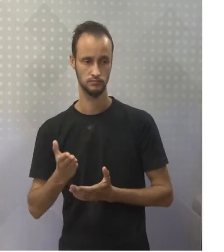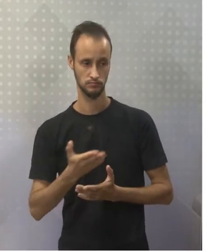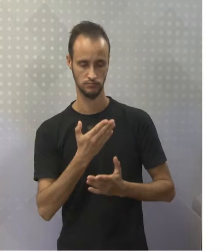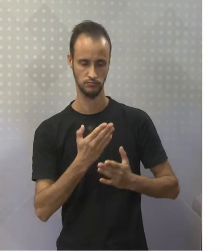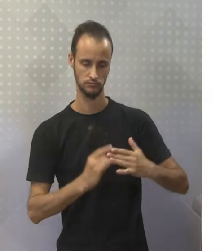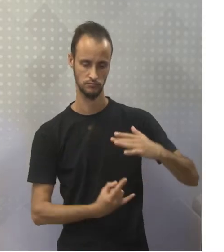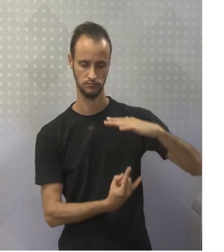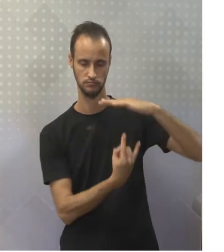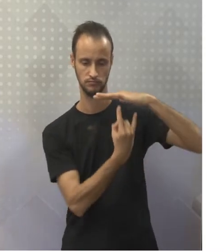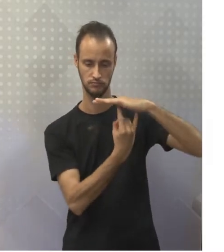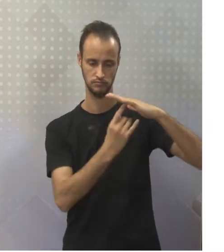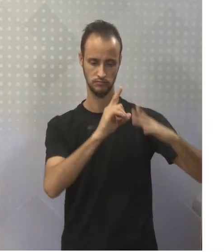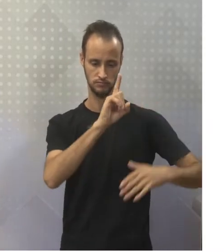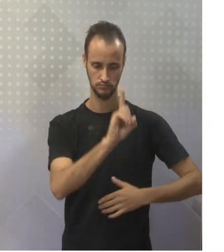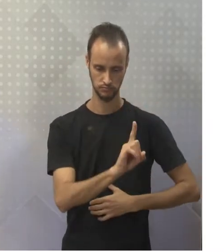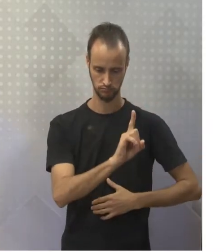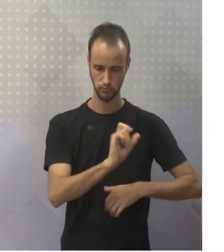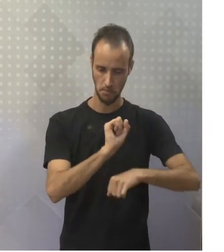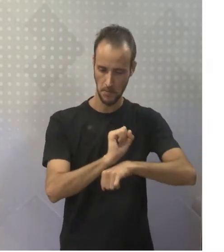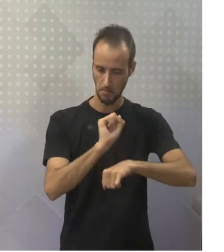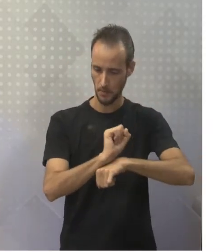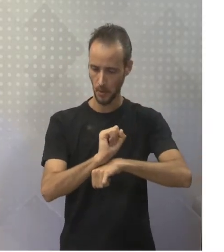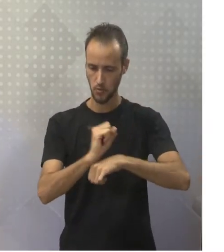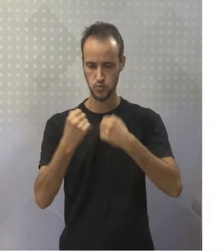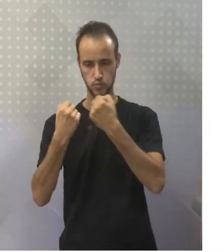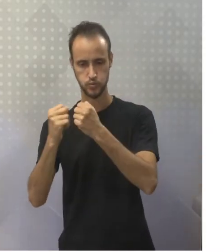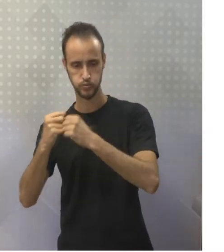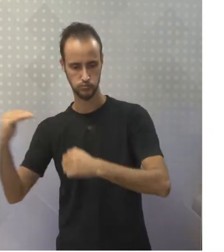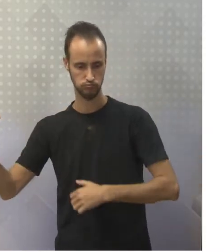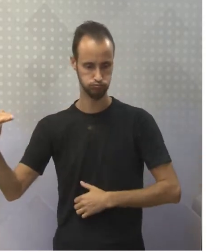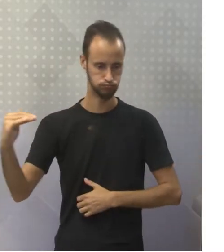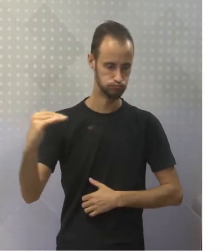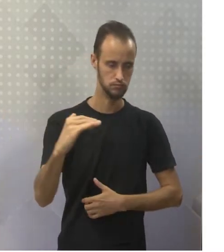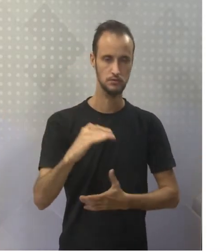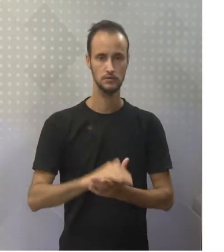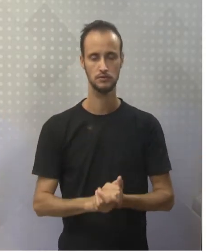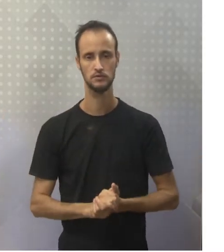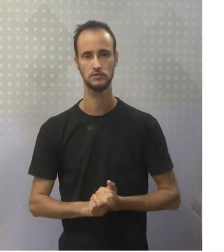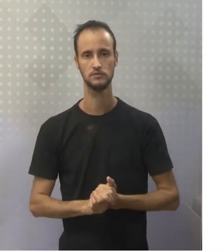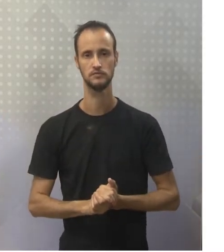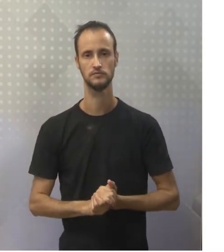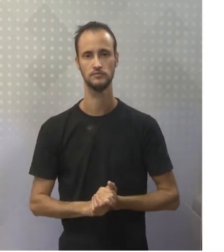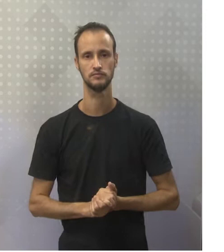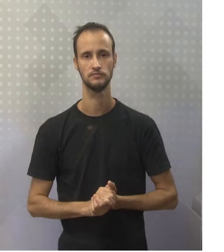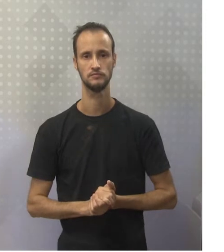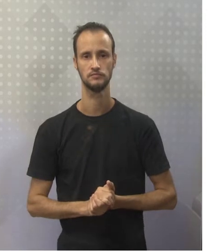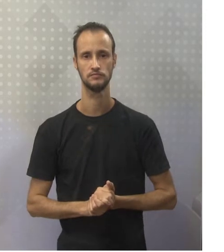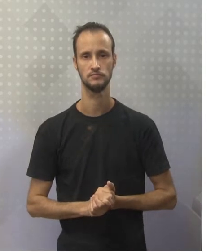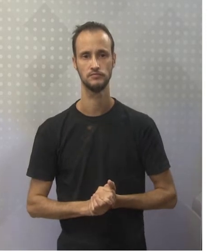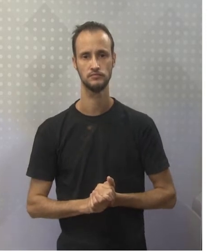na para de ônibus, né? E for, que é usado para expressar durações. Ok?